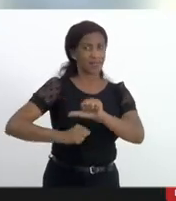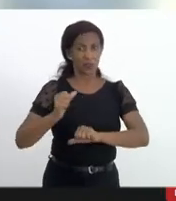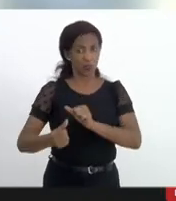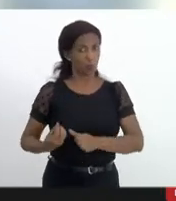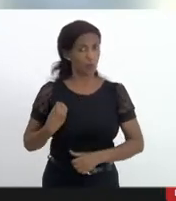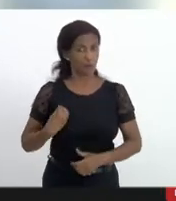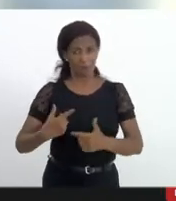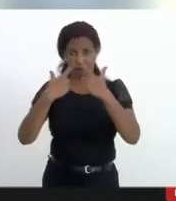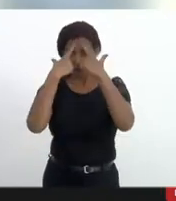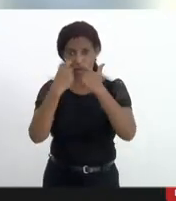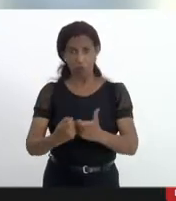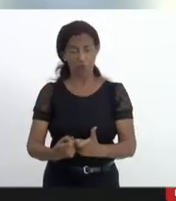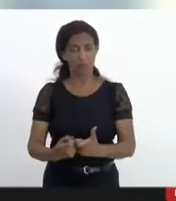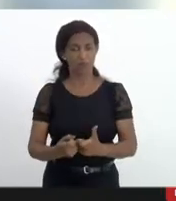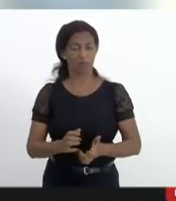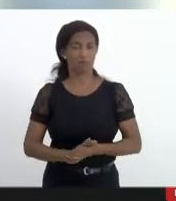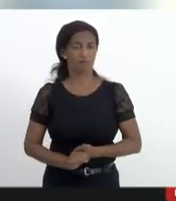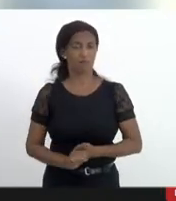muito mais violenta